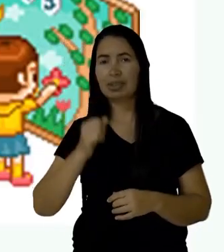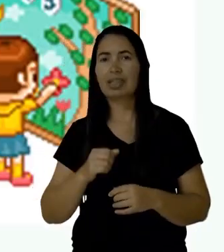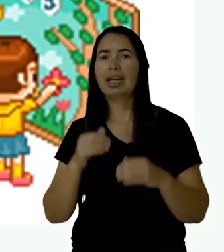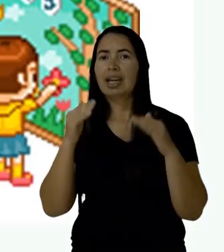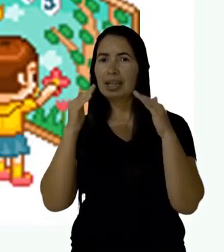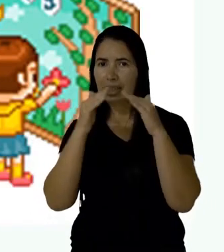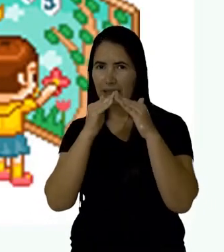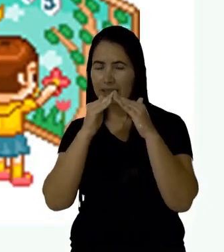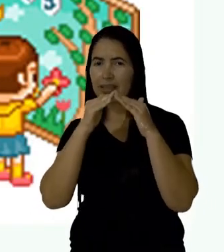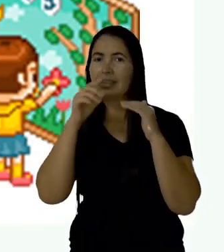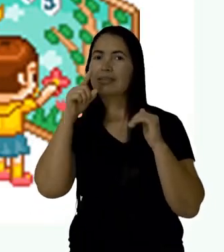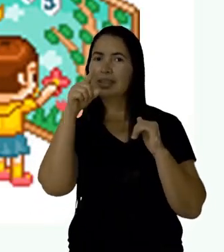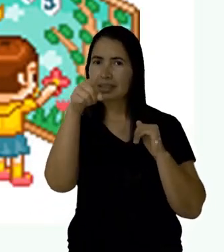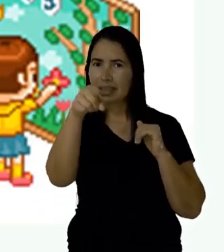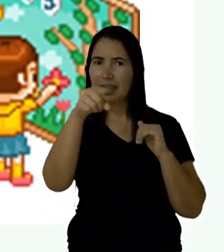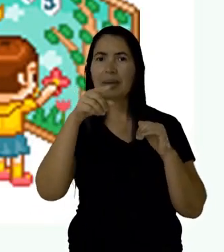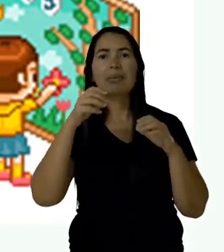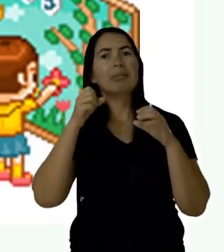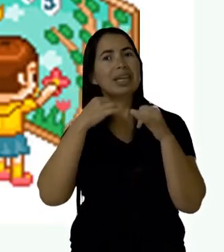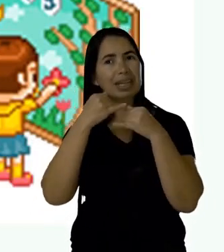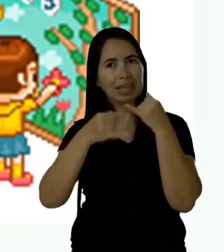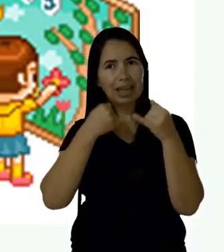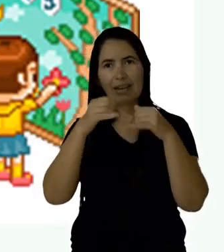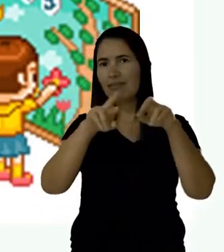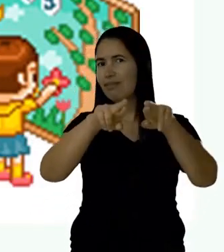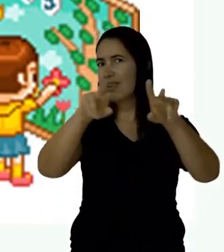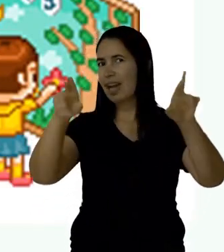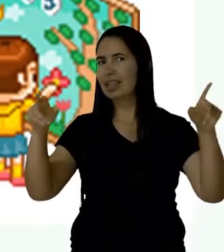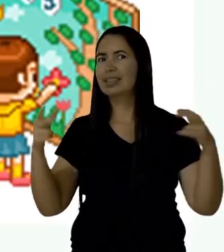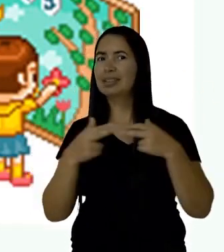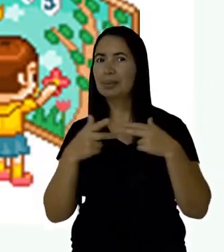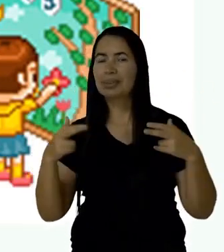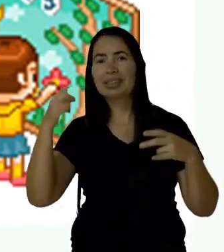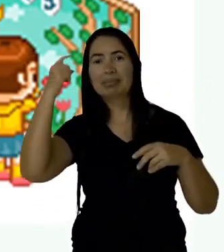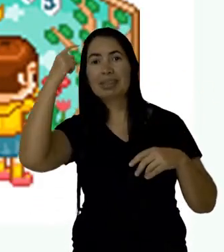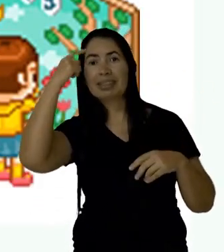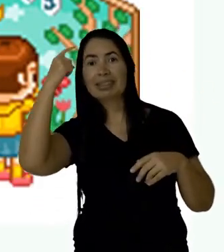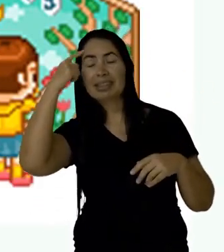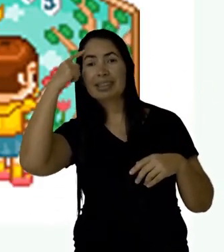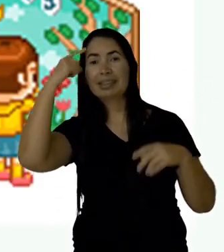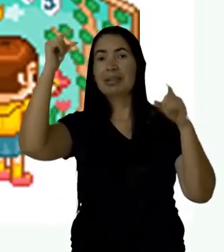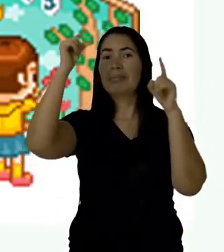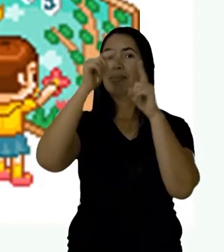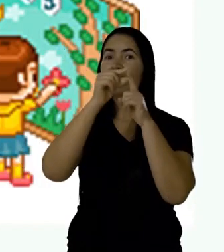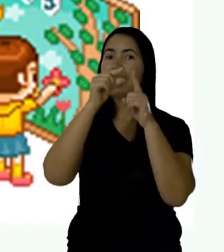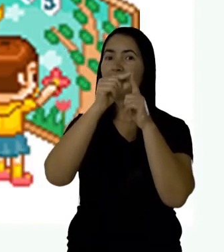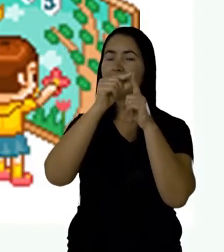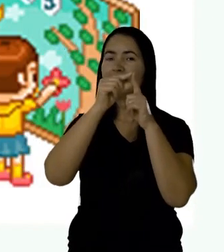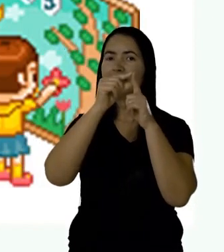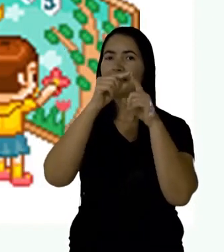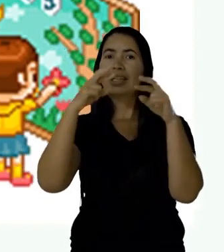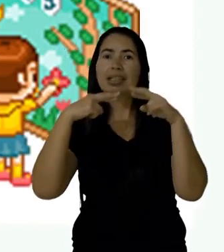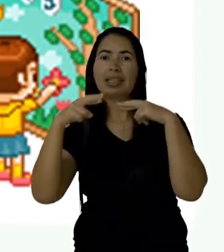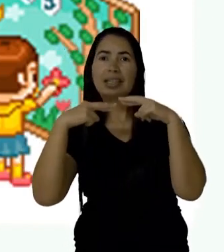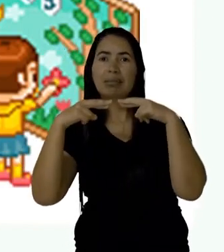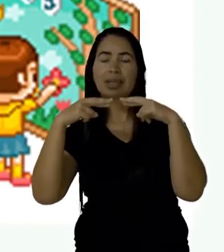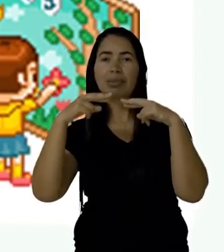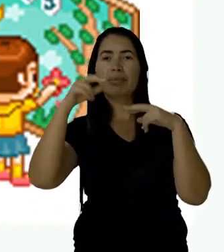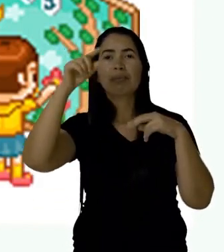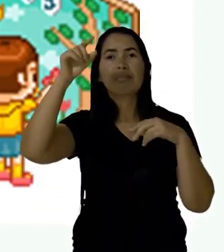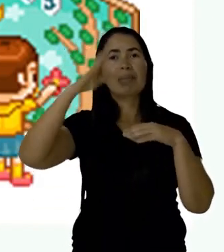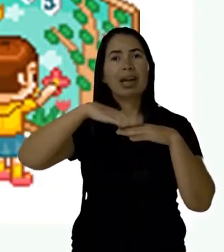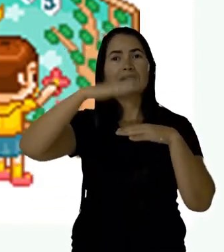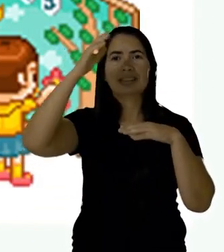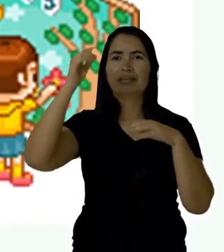Aí, na casa de vocês, vocês podem brincar de diversas formas, pensando em palavras que rimam com